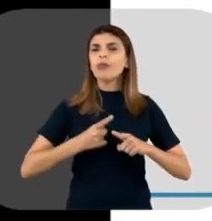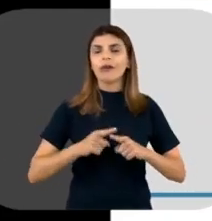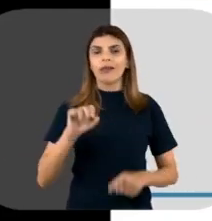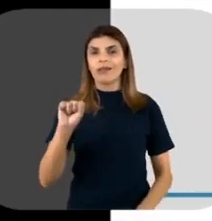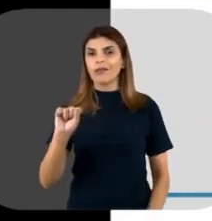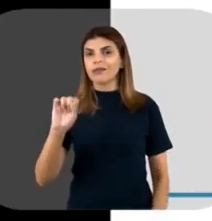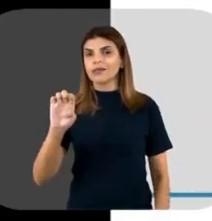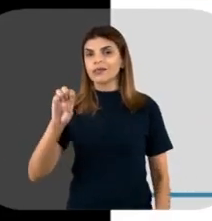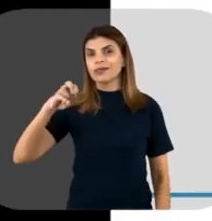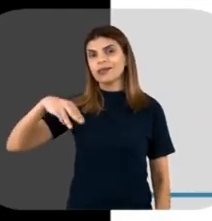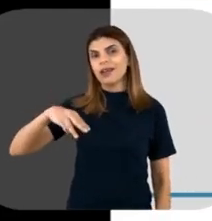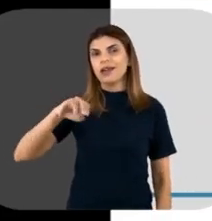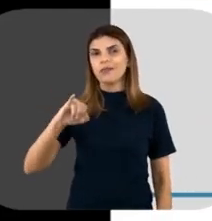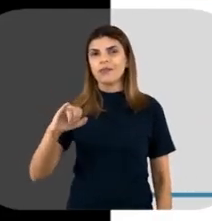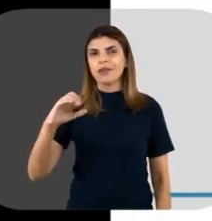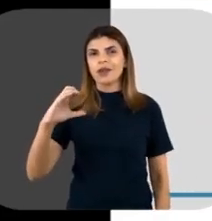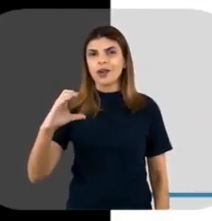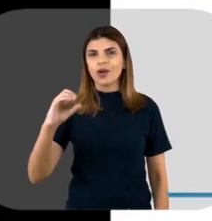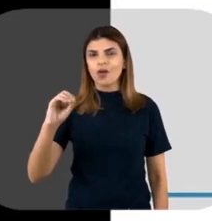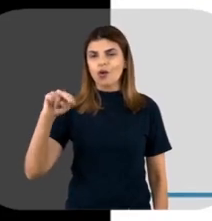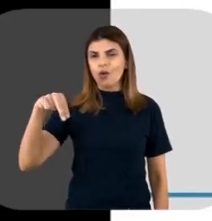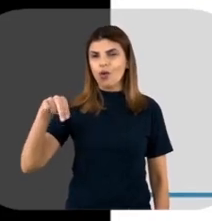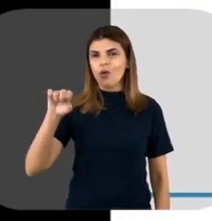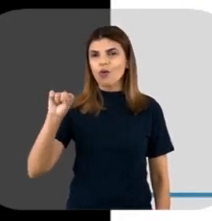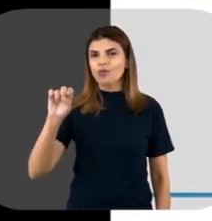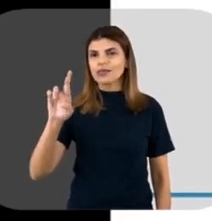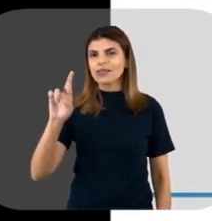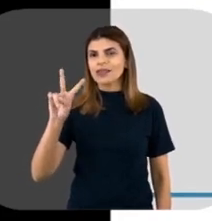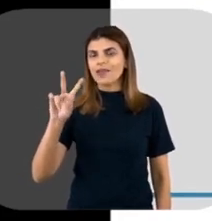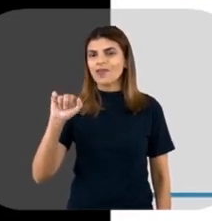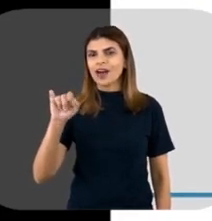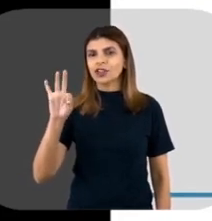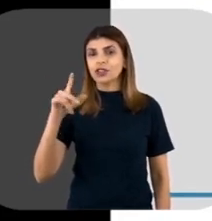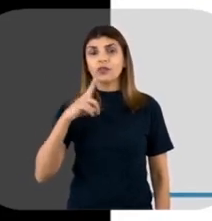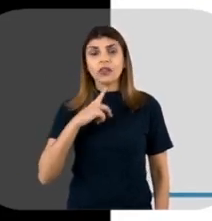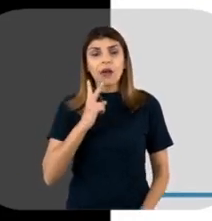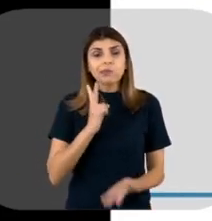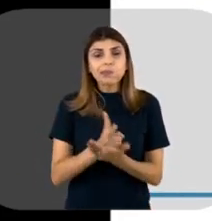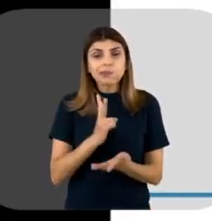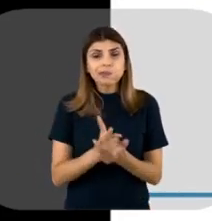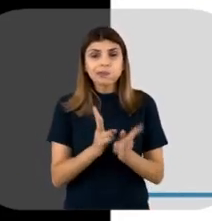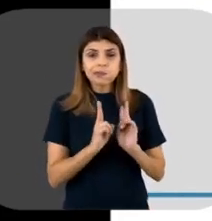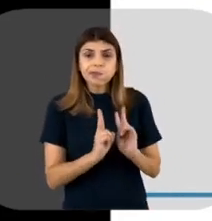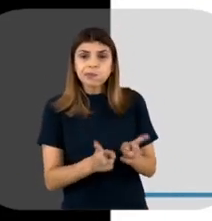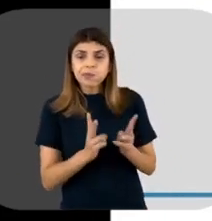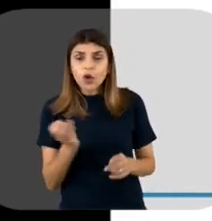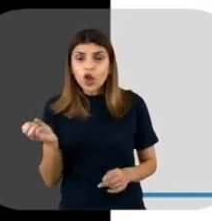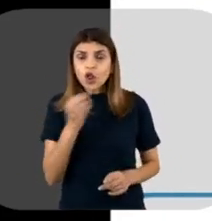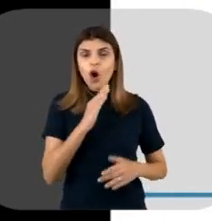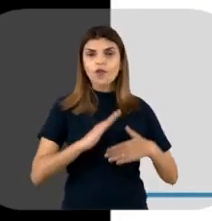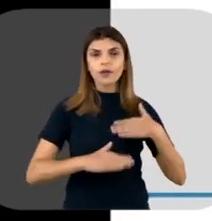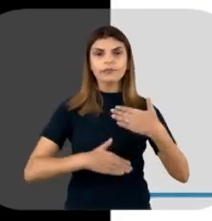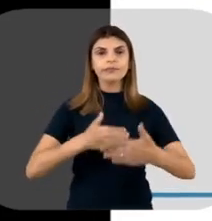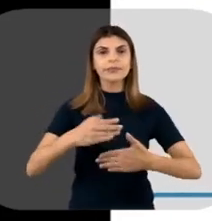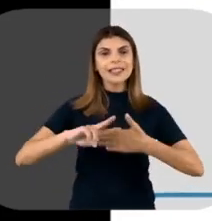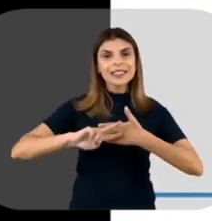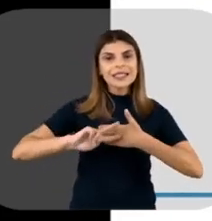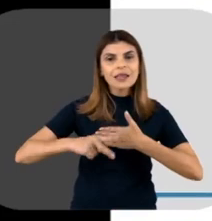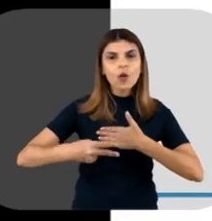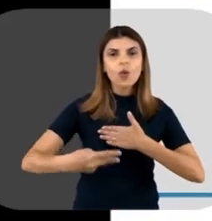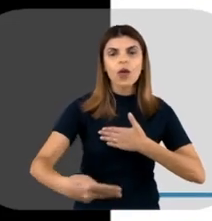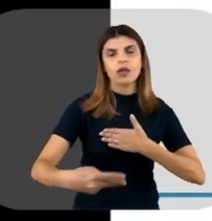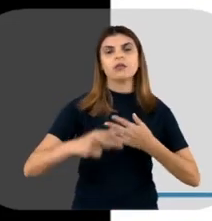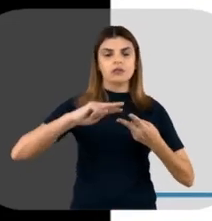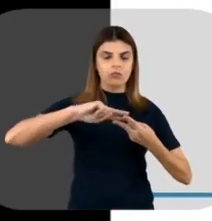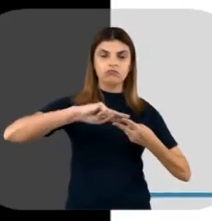semiconservativa? Porque ela mantém pelo menos um filamento original para cada nova sequência de DNA formada,